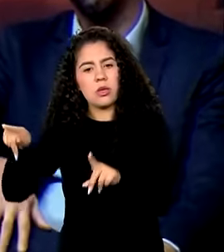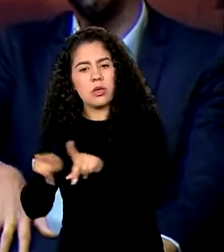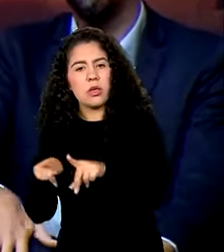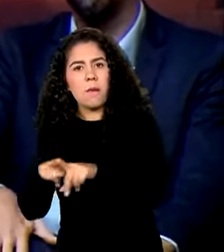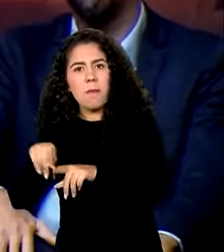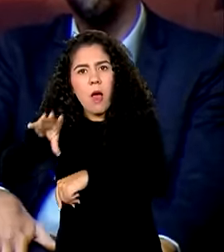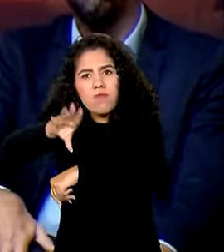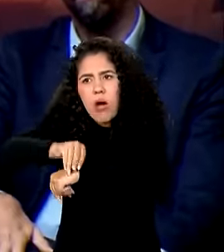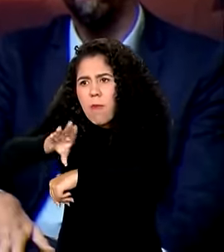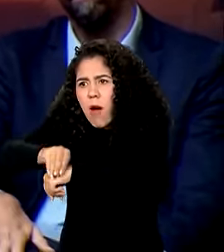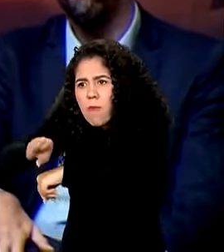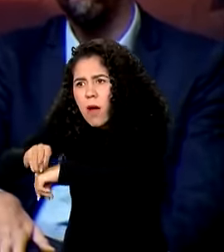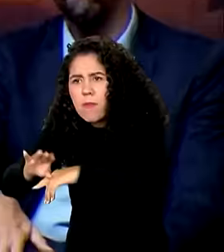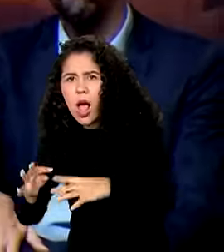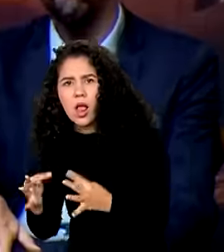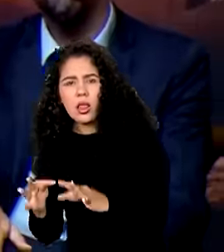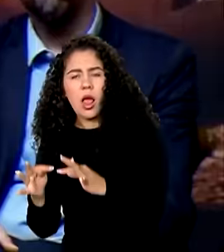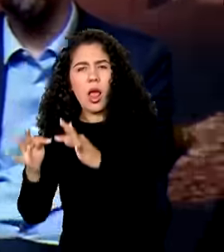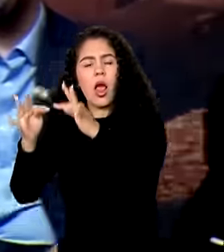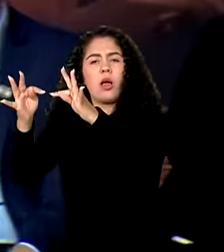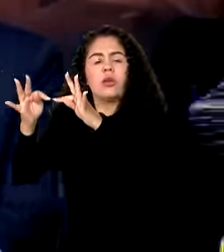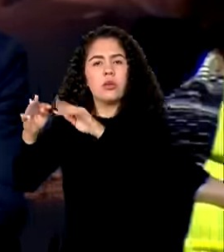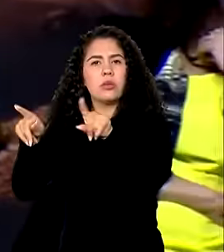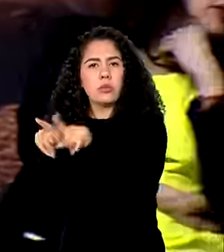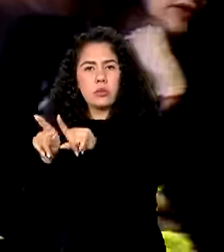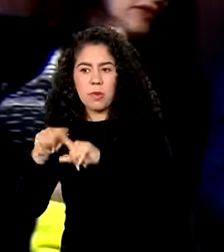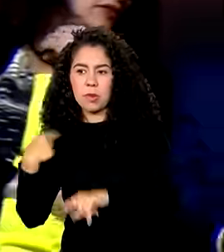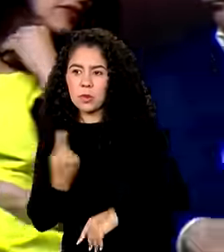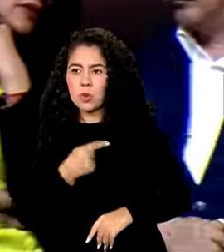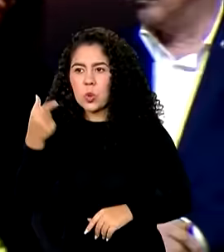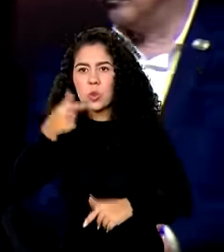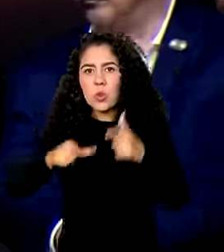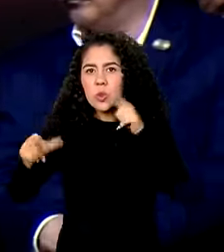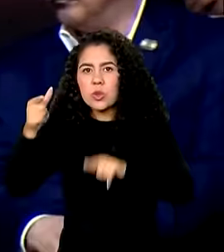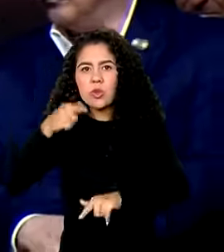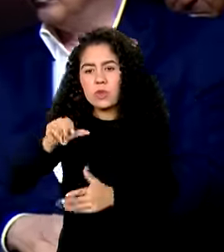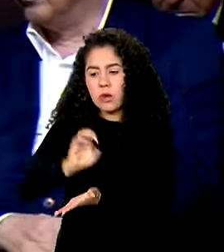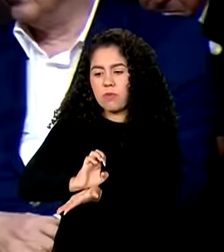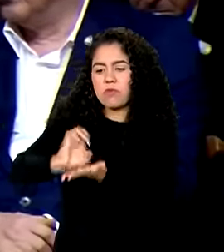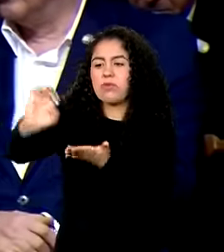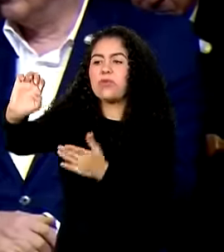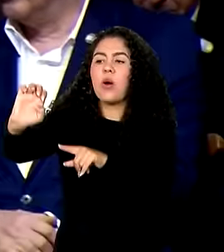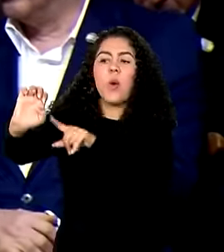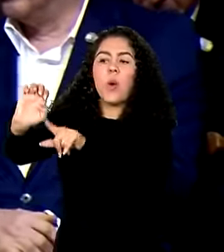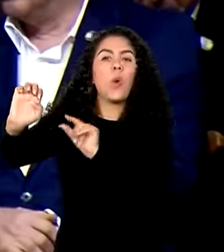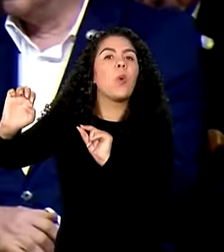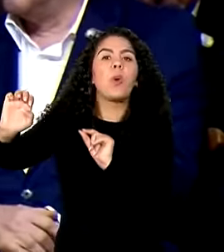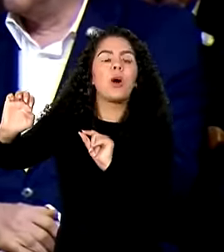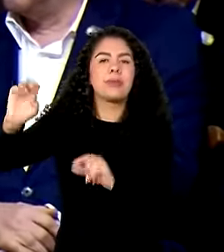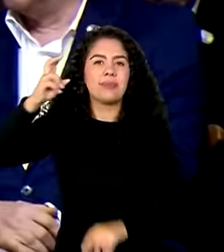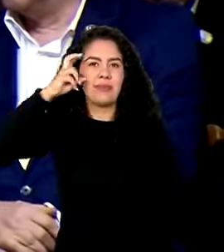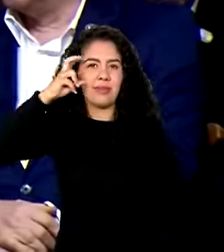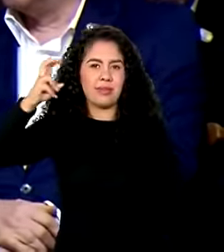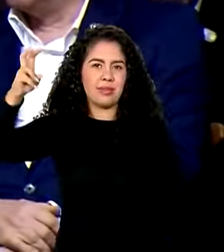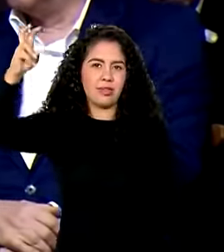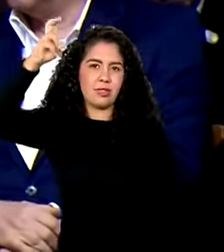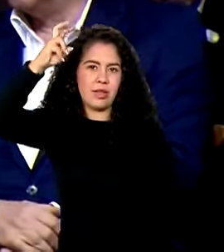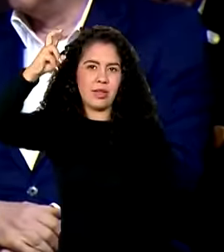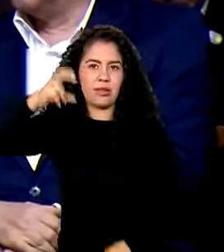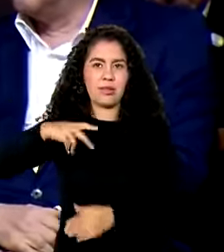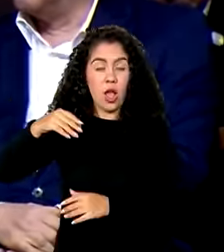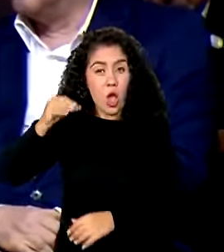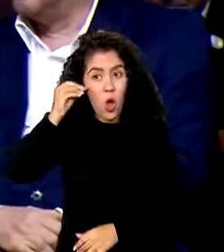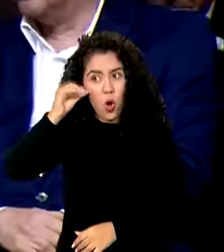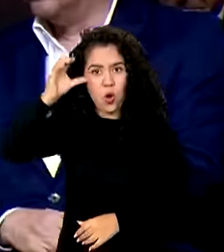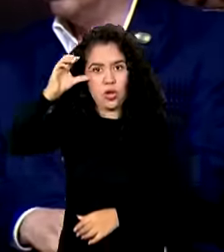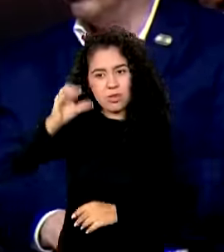conhecimento tecnológico e a gente está exportando inteligência, está exportando conhecimento,